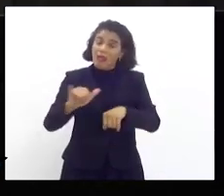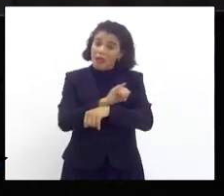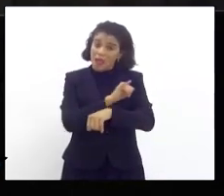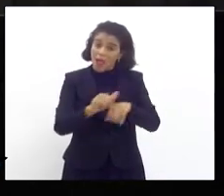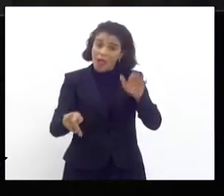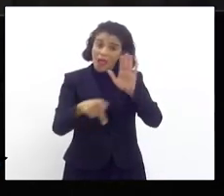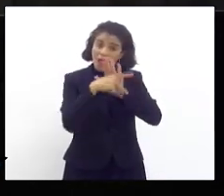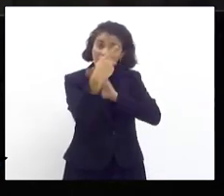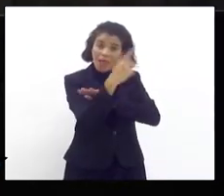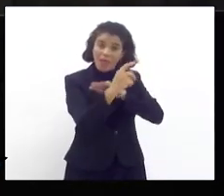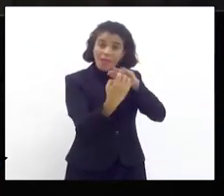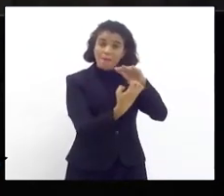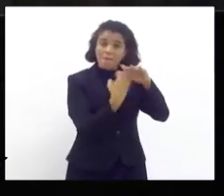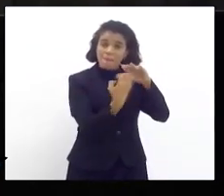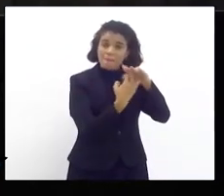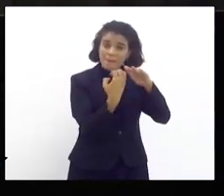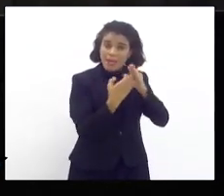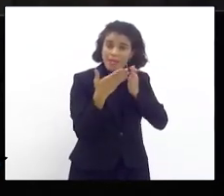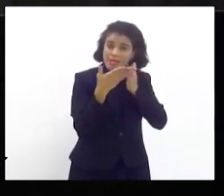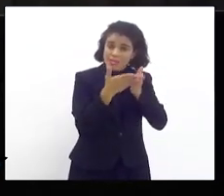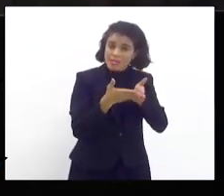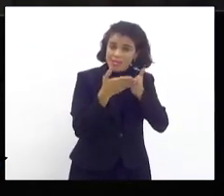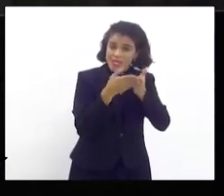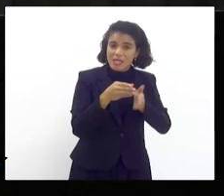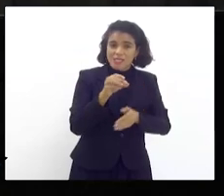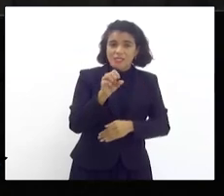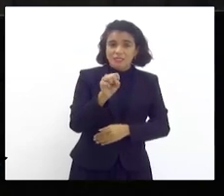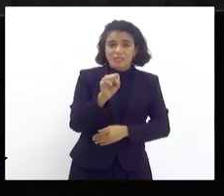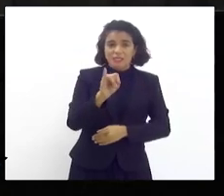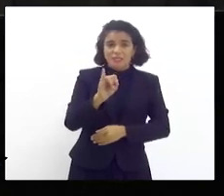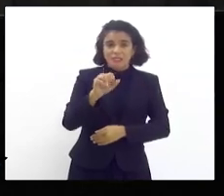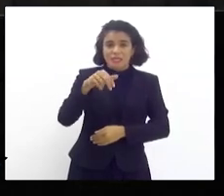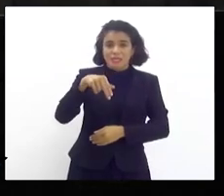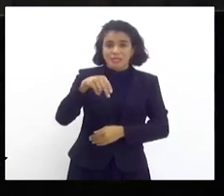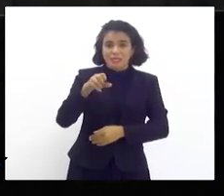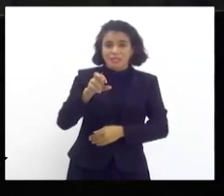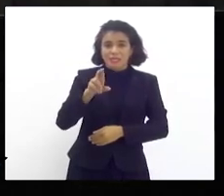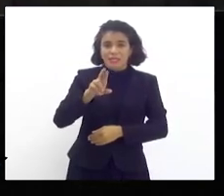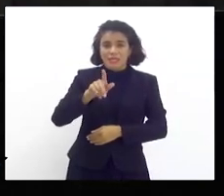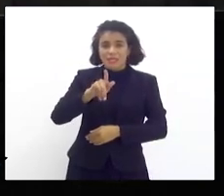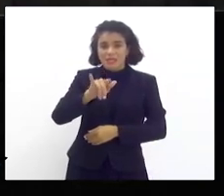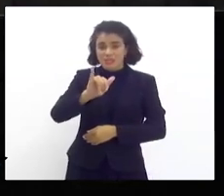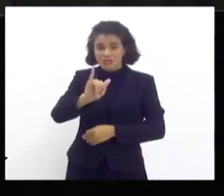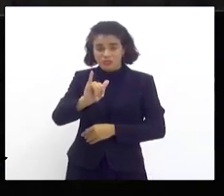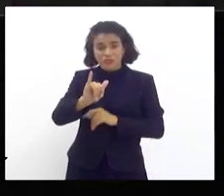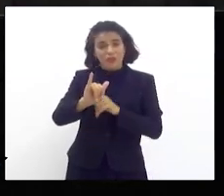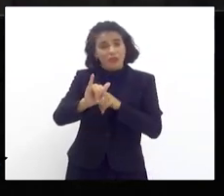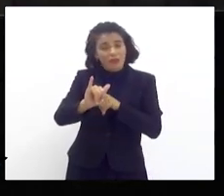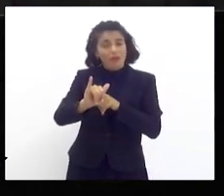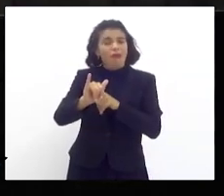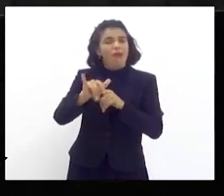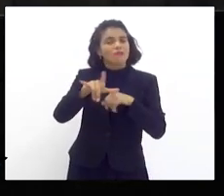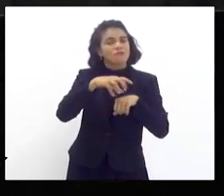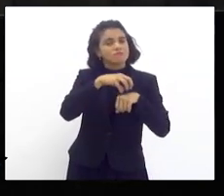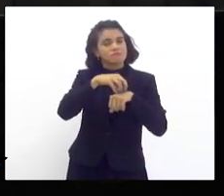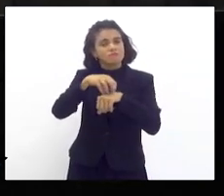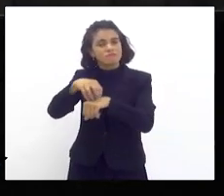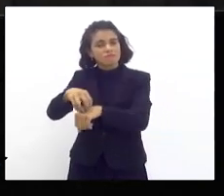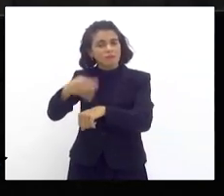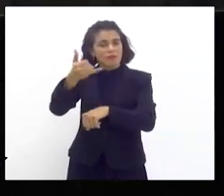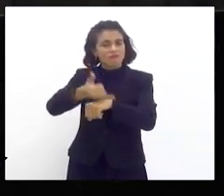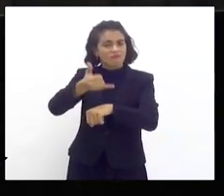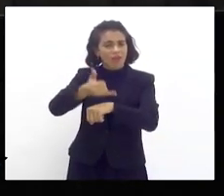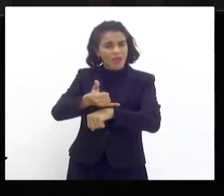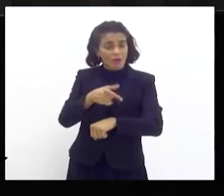navegação, a operadora, no caso, é a Sinergi, é uma operadora que faz esse transporte, esse minério todo.